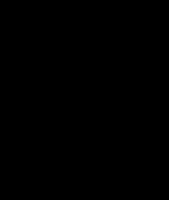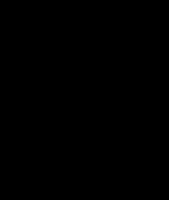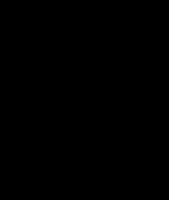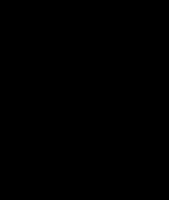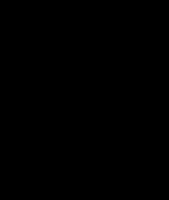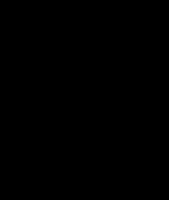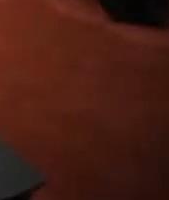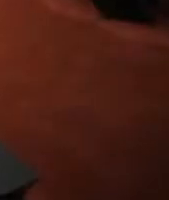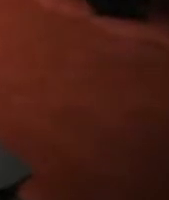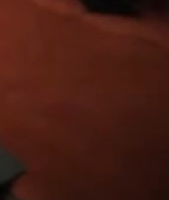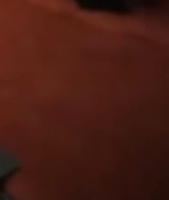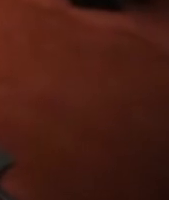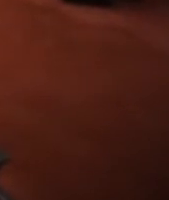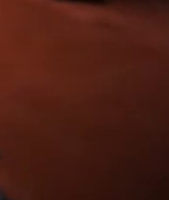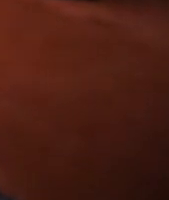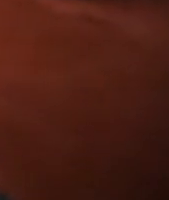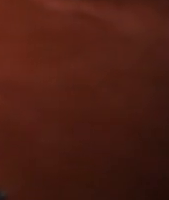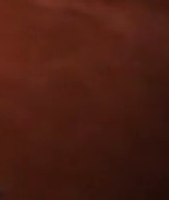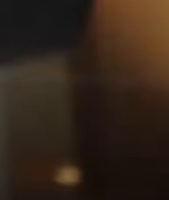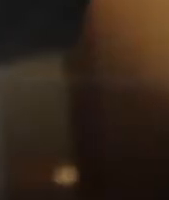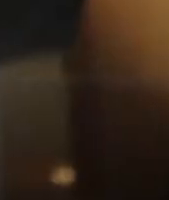E e